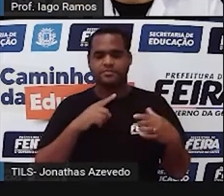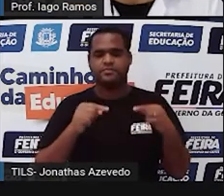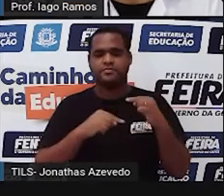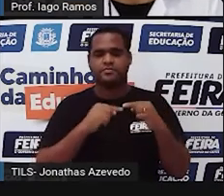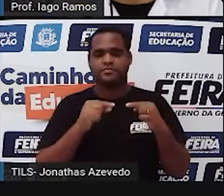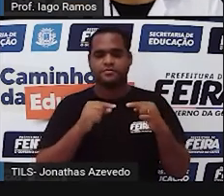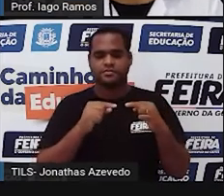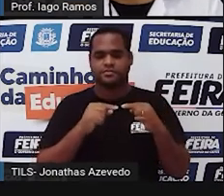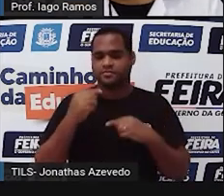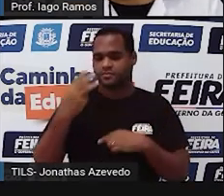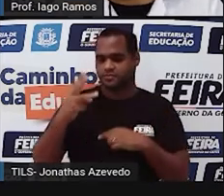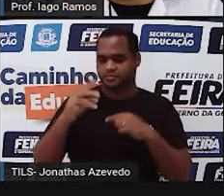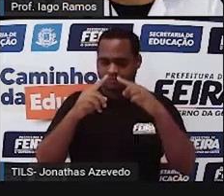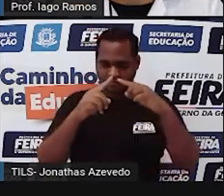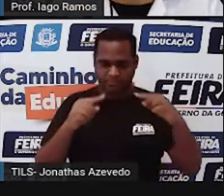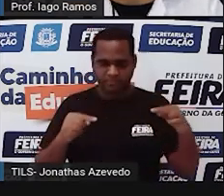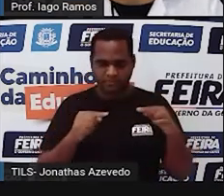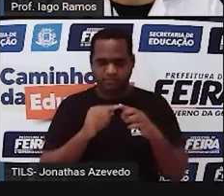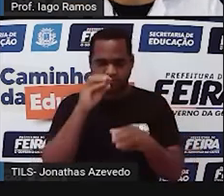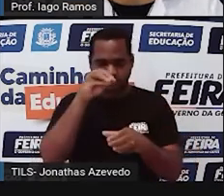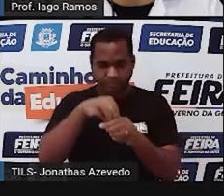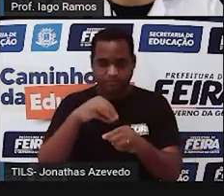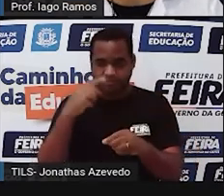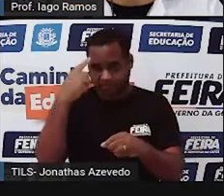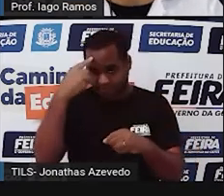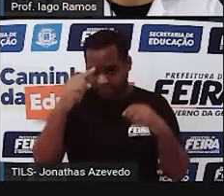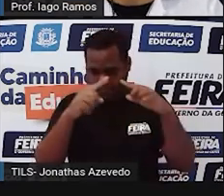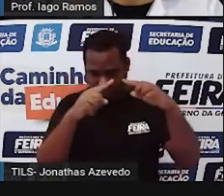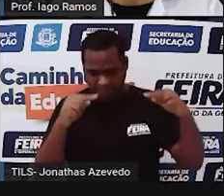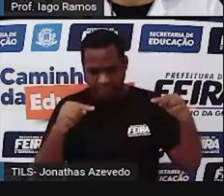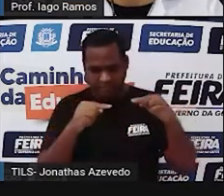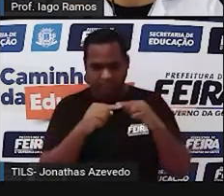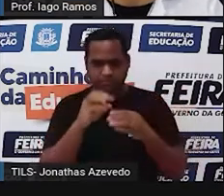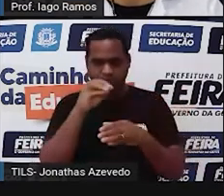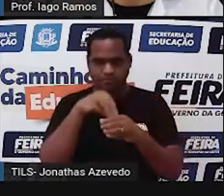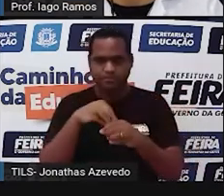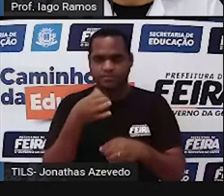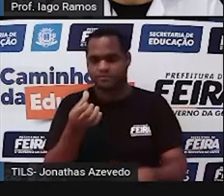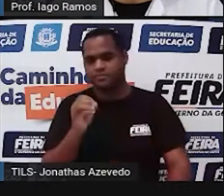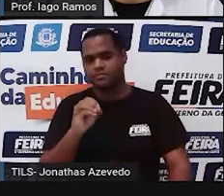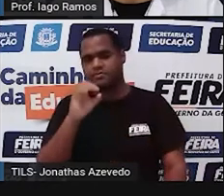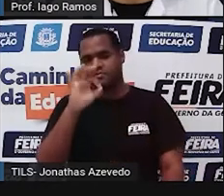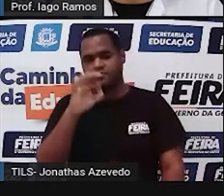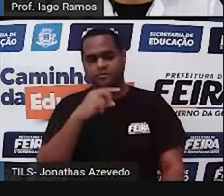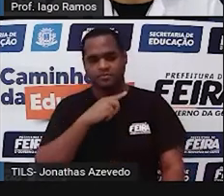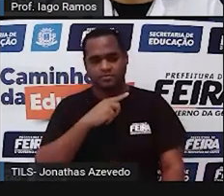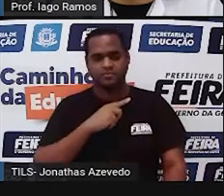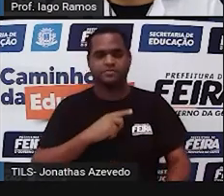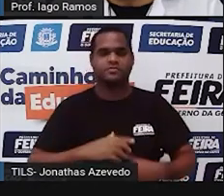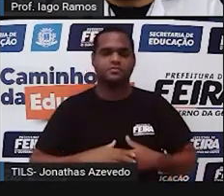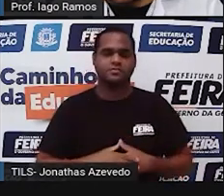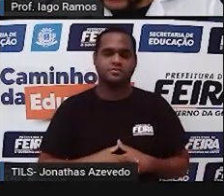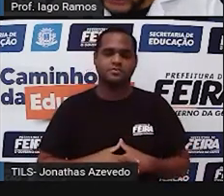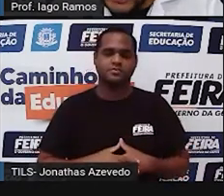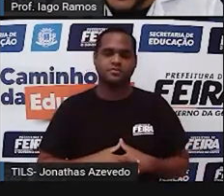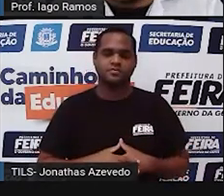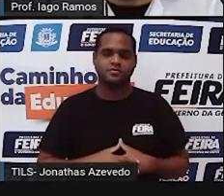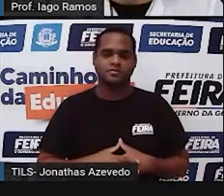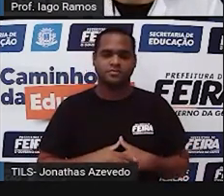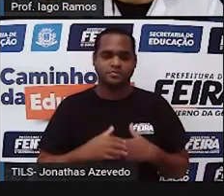os três ângulos internos do triângulo equilátero medem 60 graus, que são ângulos agudos.